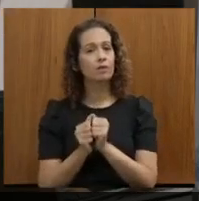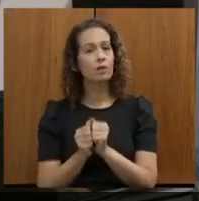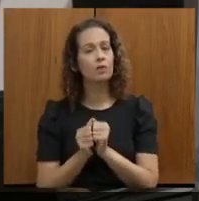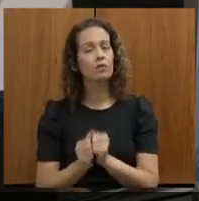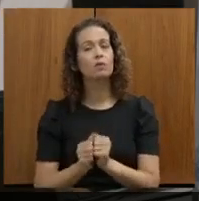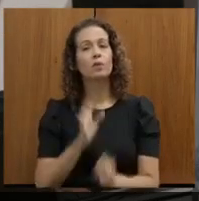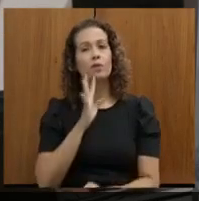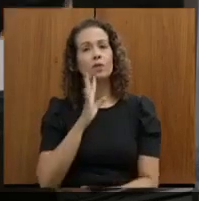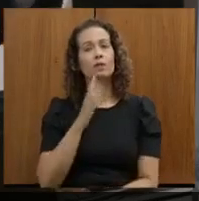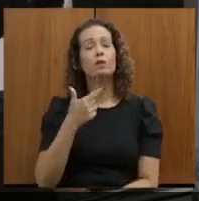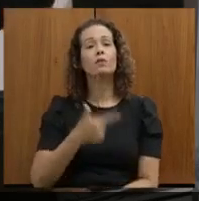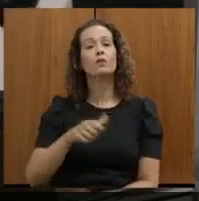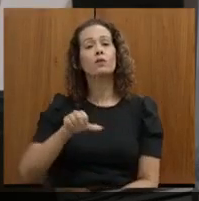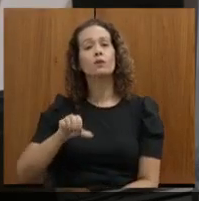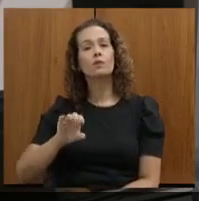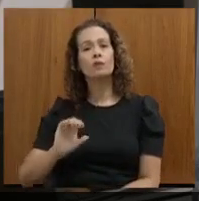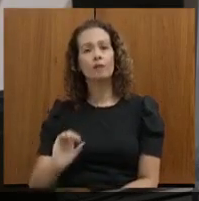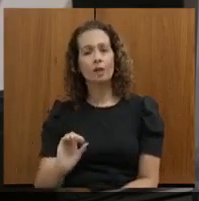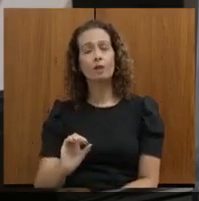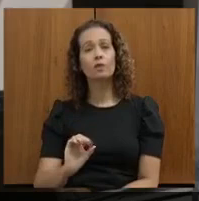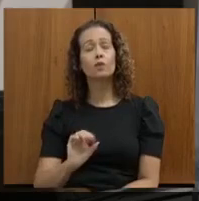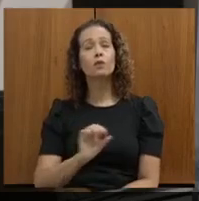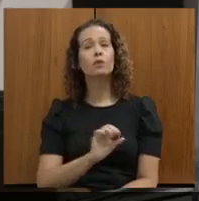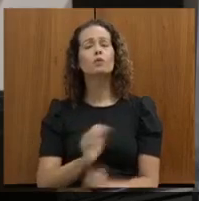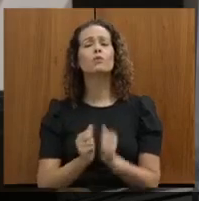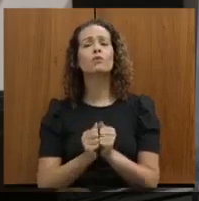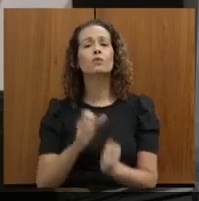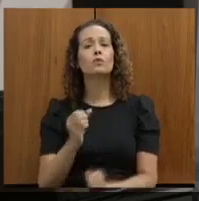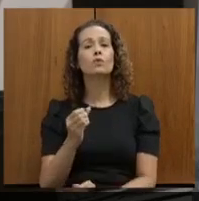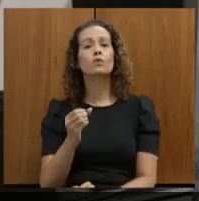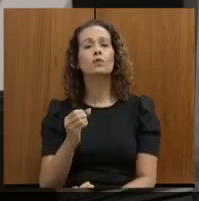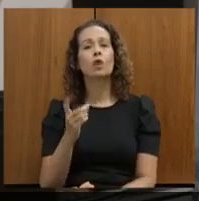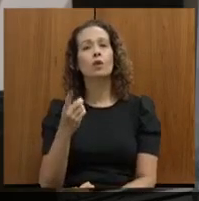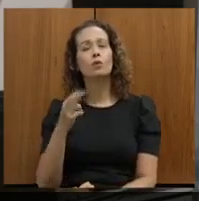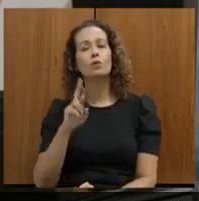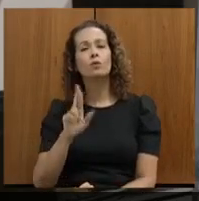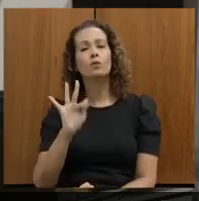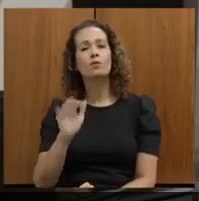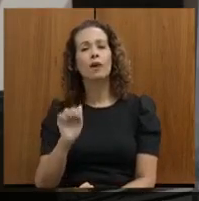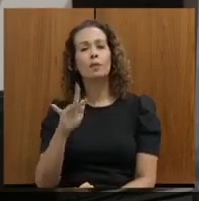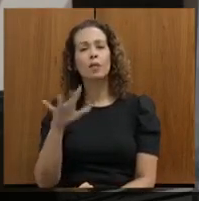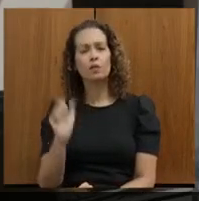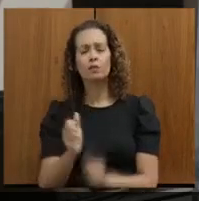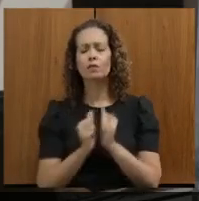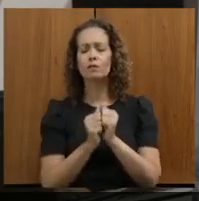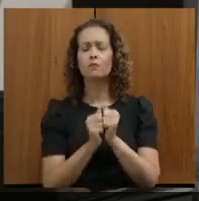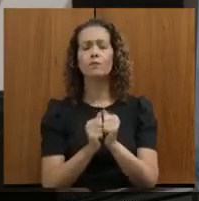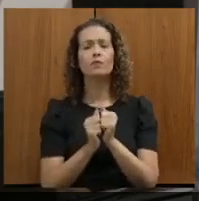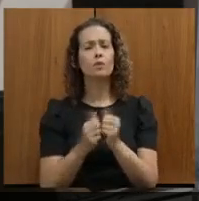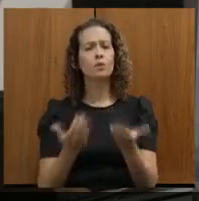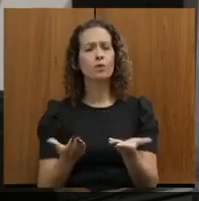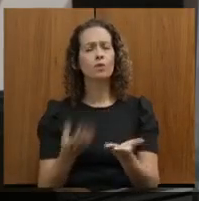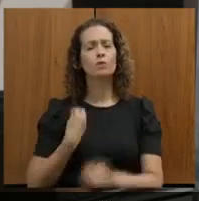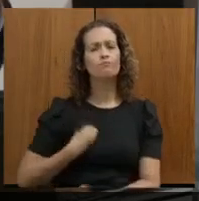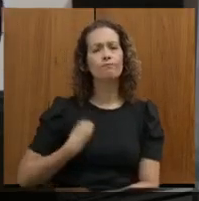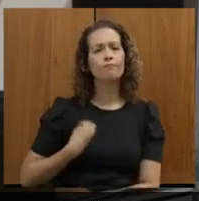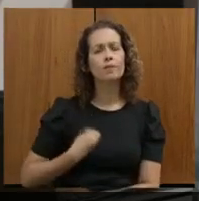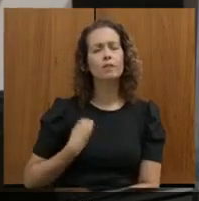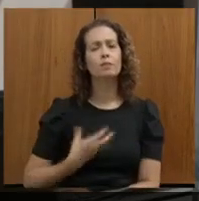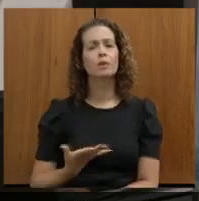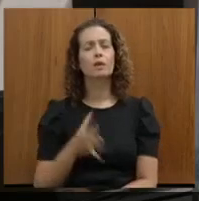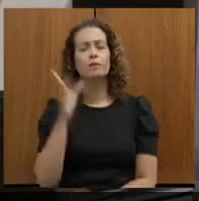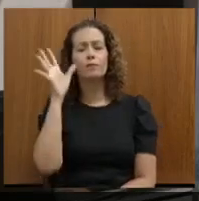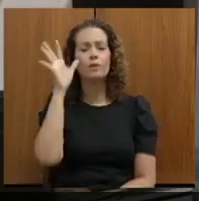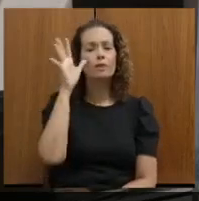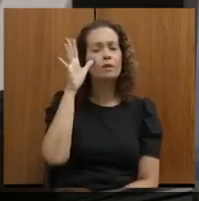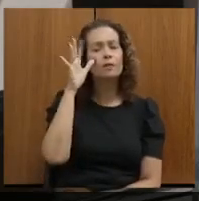290 com o nosso saudoso doutor Fabrício, esteve conosco, participou ativamente, participou ouvindo as